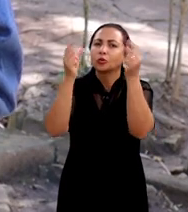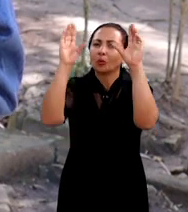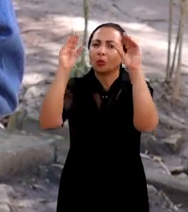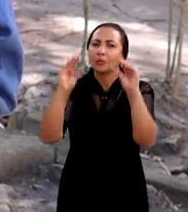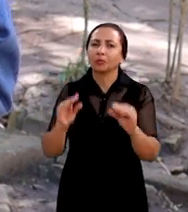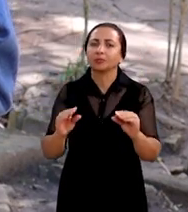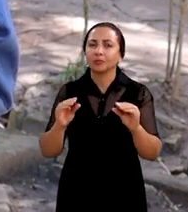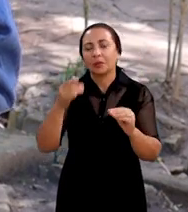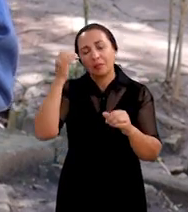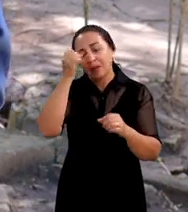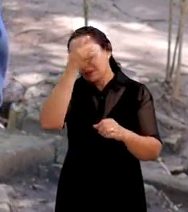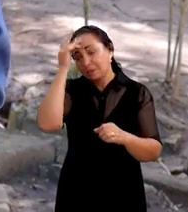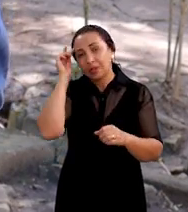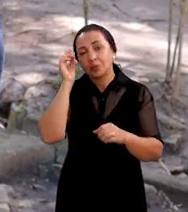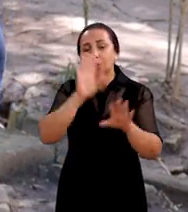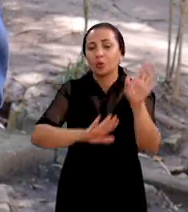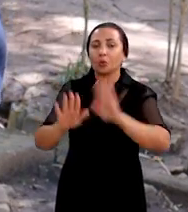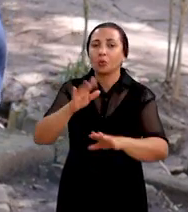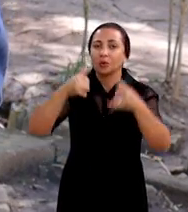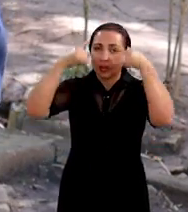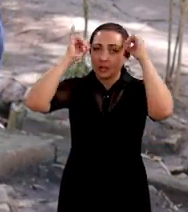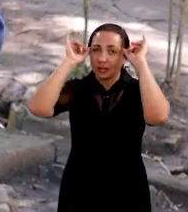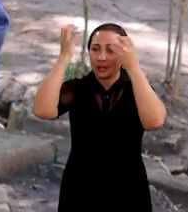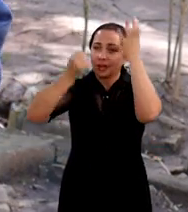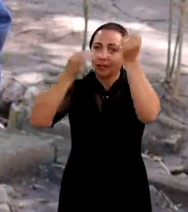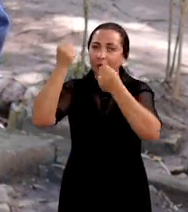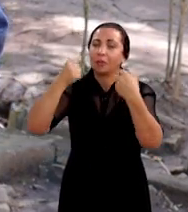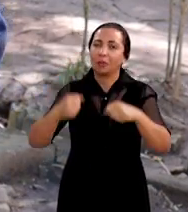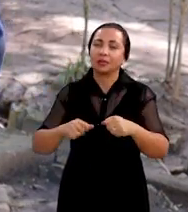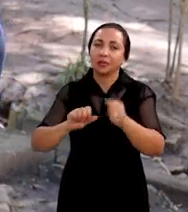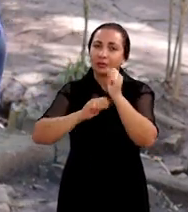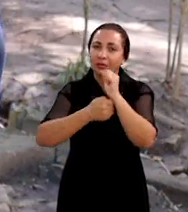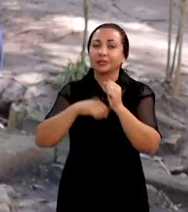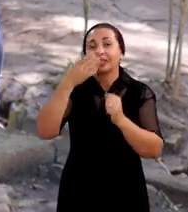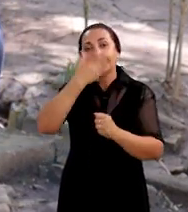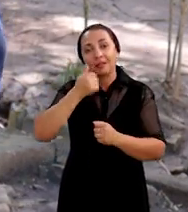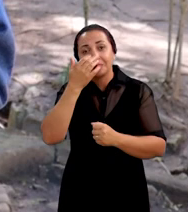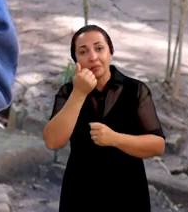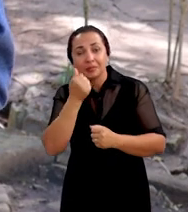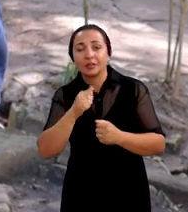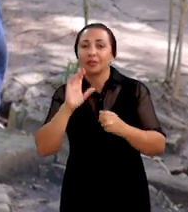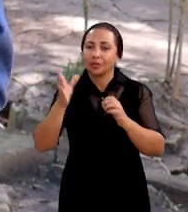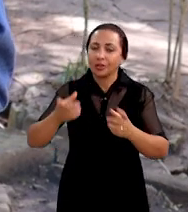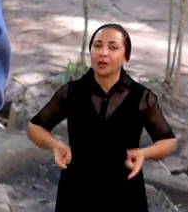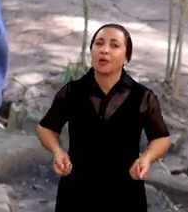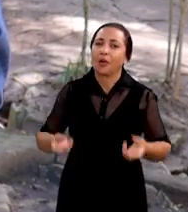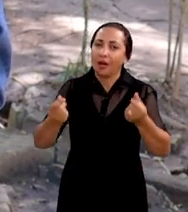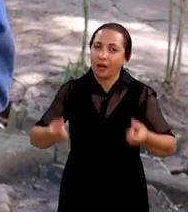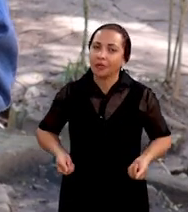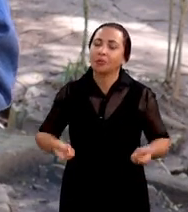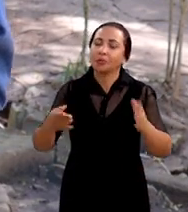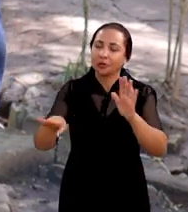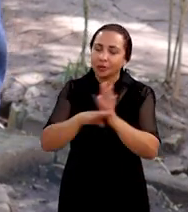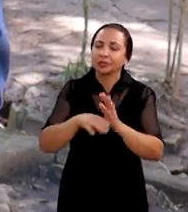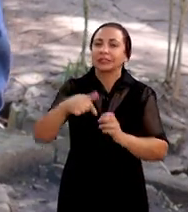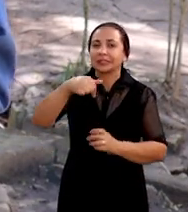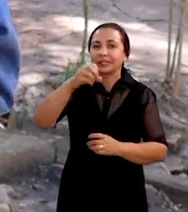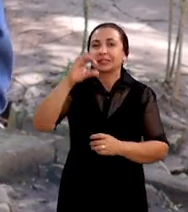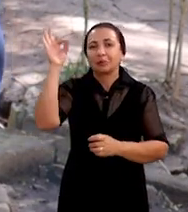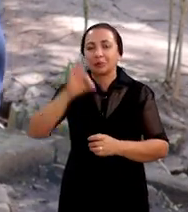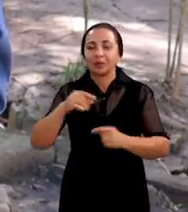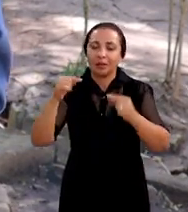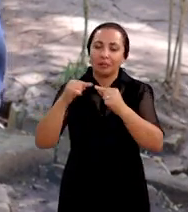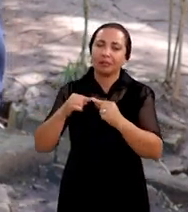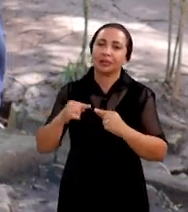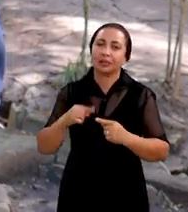custos de produção para os criadores de gado leiteiro o segredo pode estar na alimentação já que esses gastos podem chegar a 70